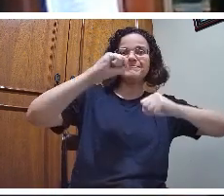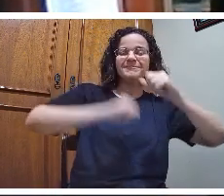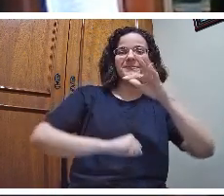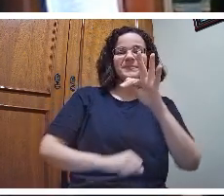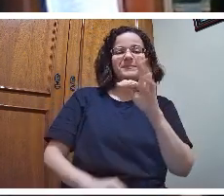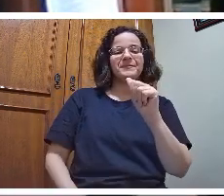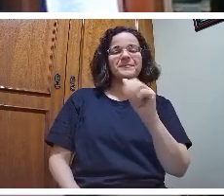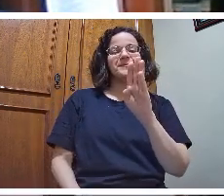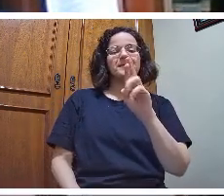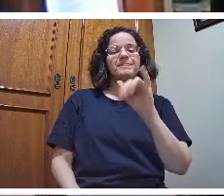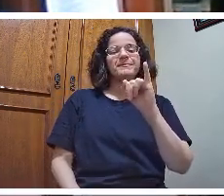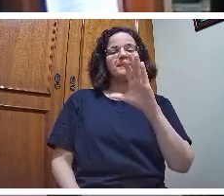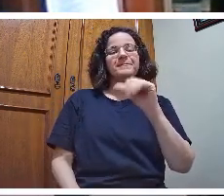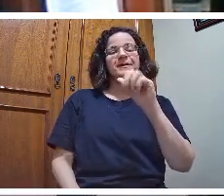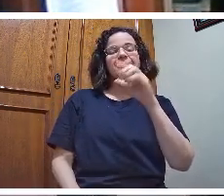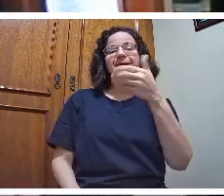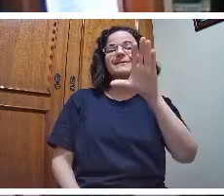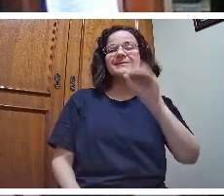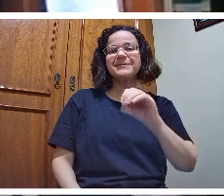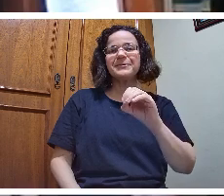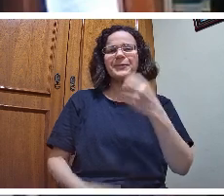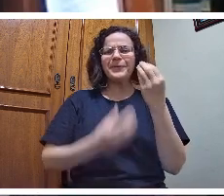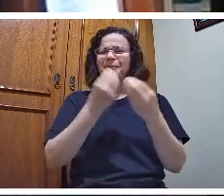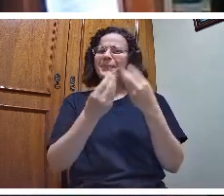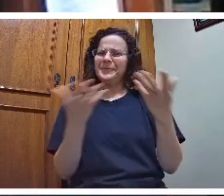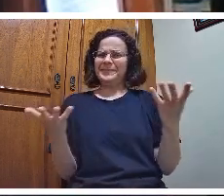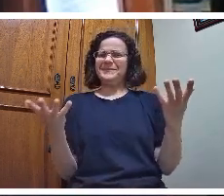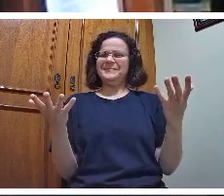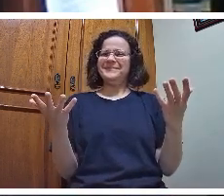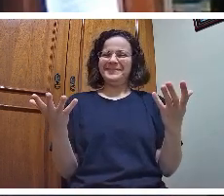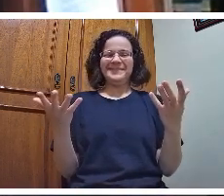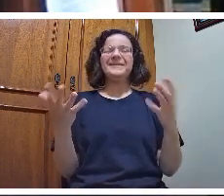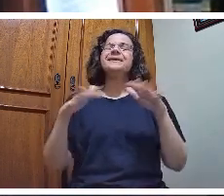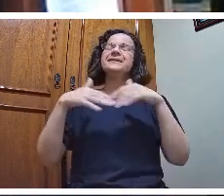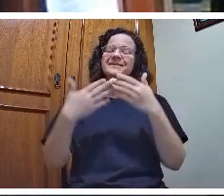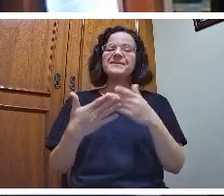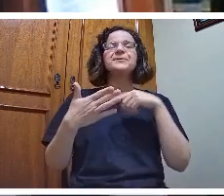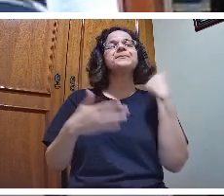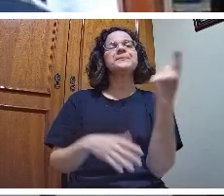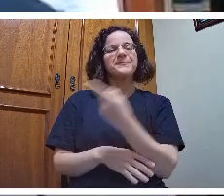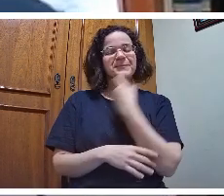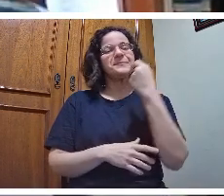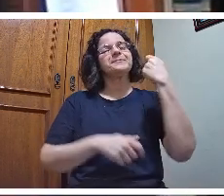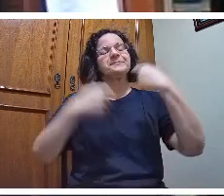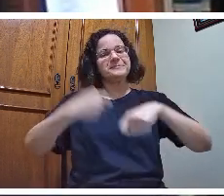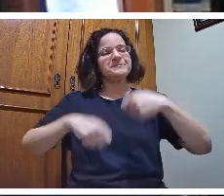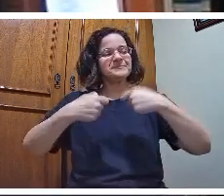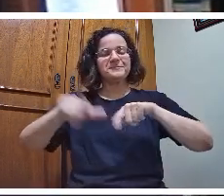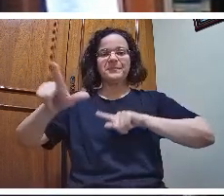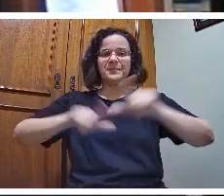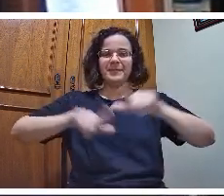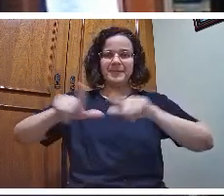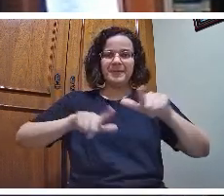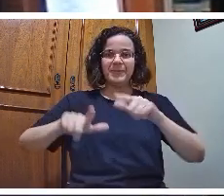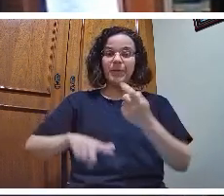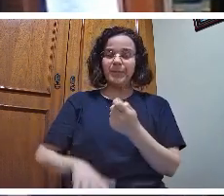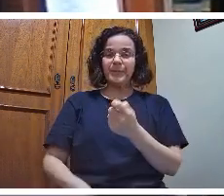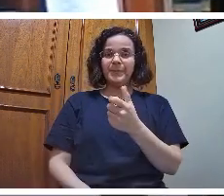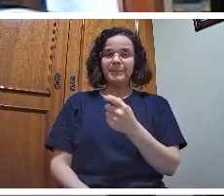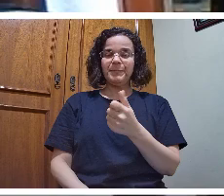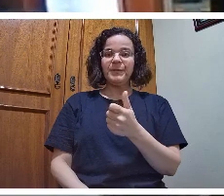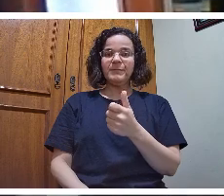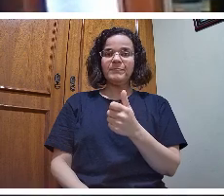coerente mesmo. Ou seja, para a gente poder trabalhar um pouco algumas questões